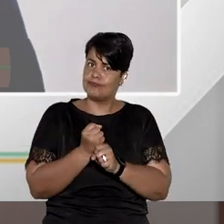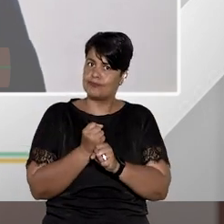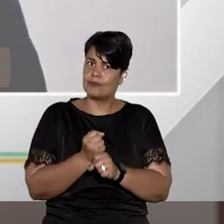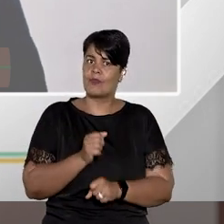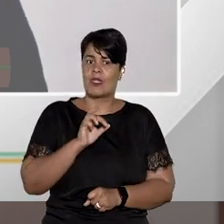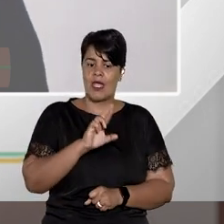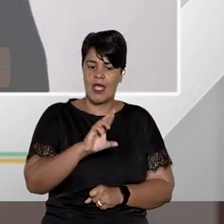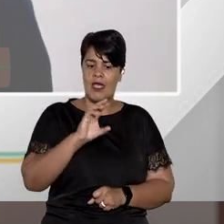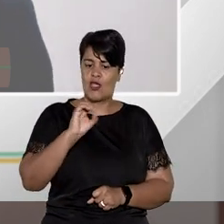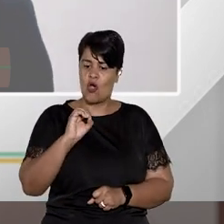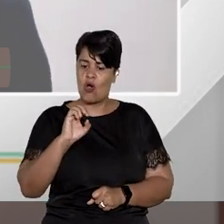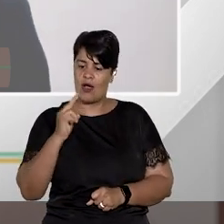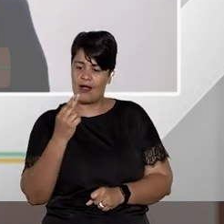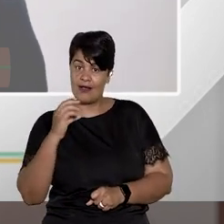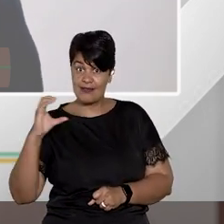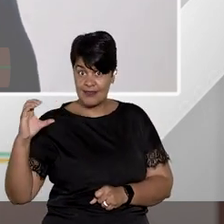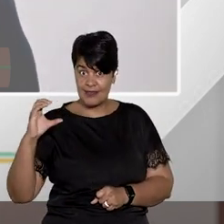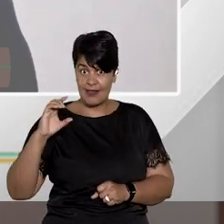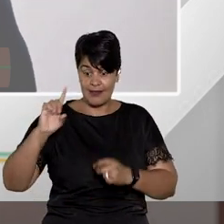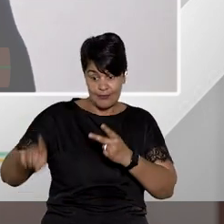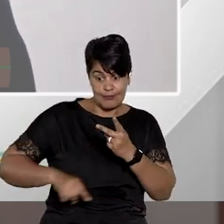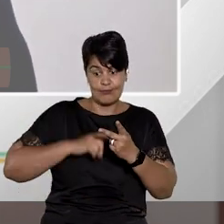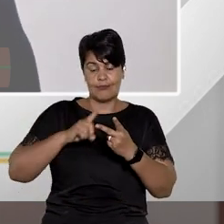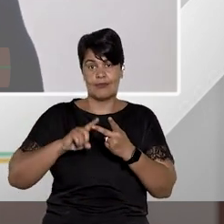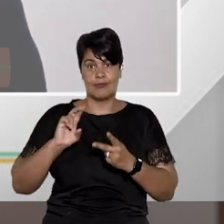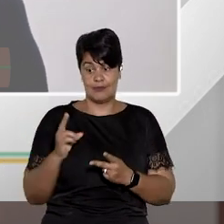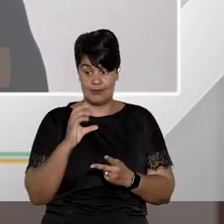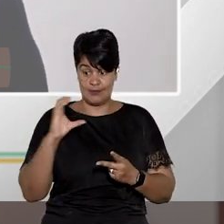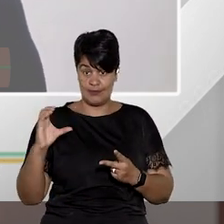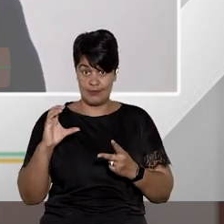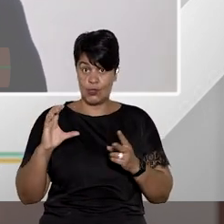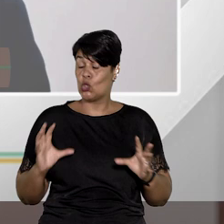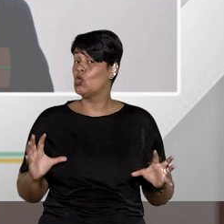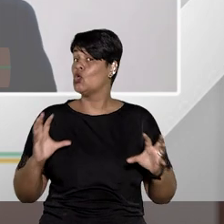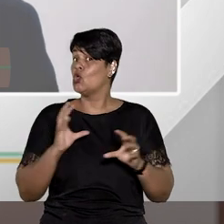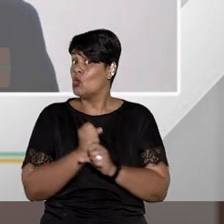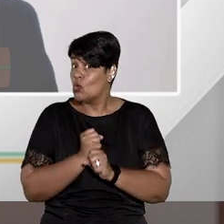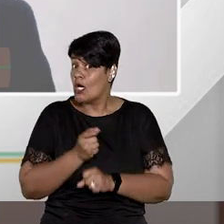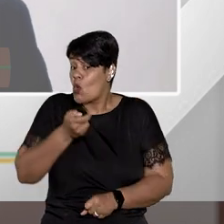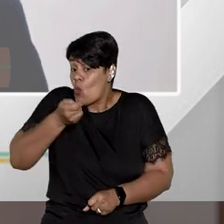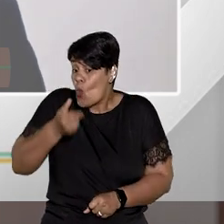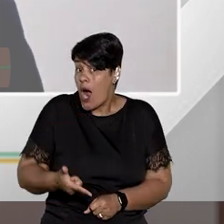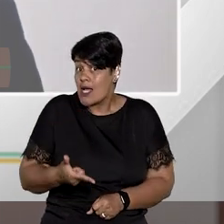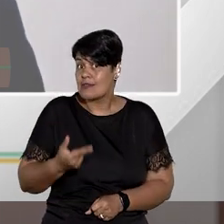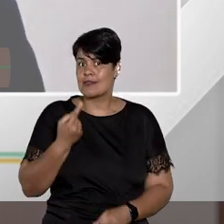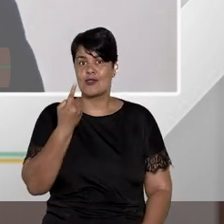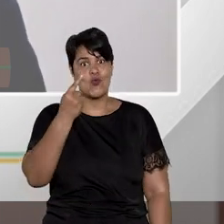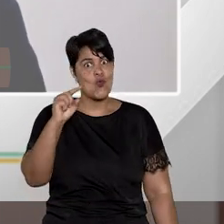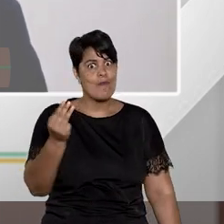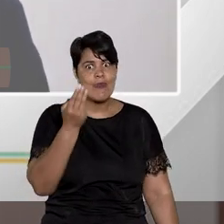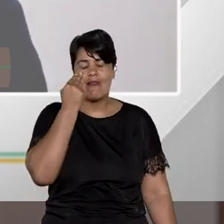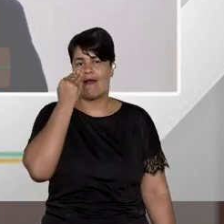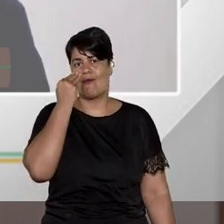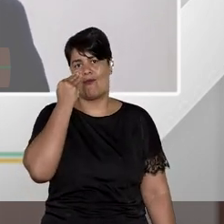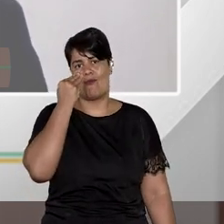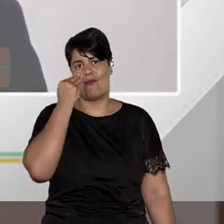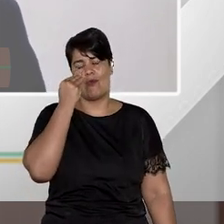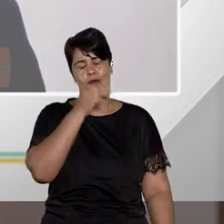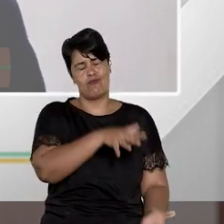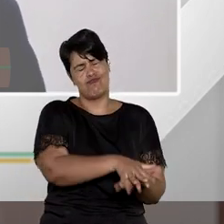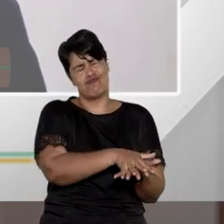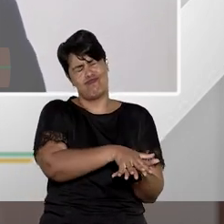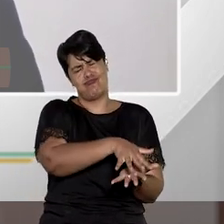ROHC daqui a pouco a gente está batendo em um milhão um milhão de 89 para cá há excesso? há